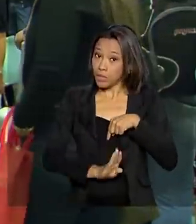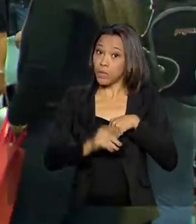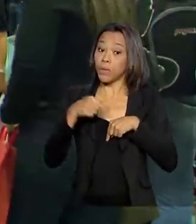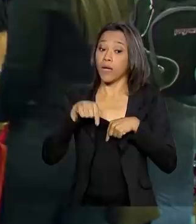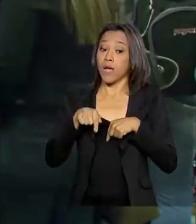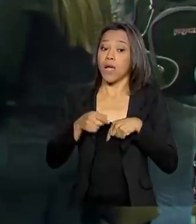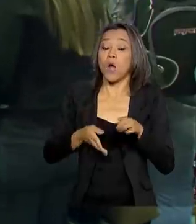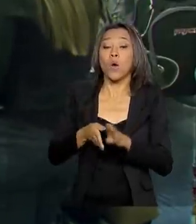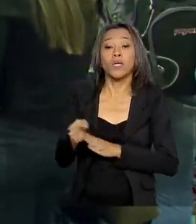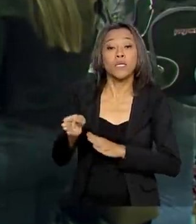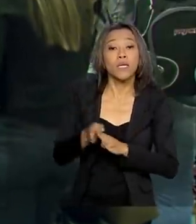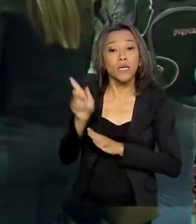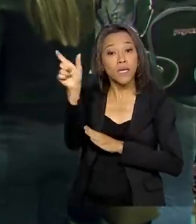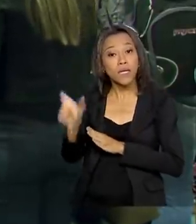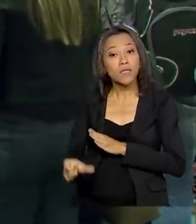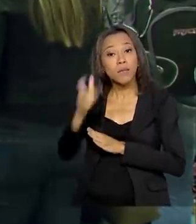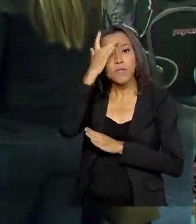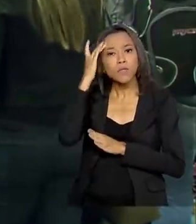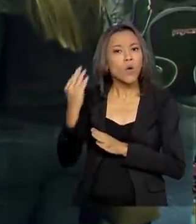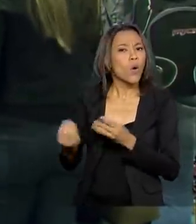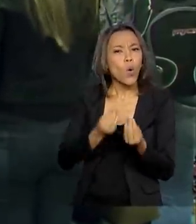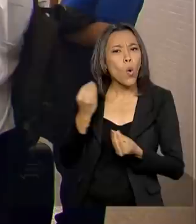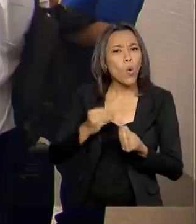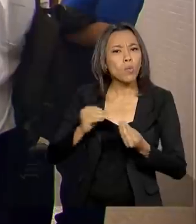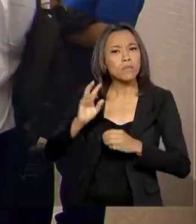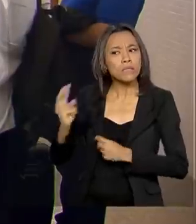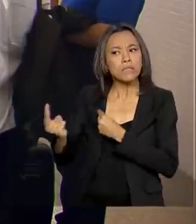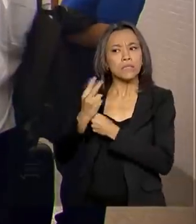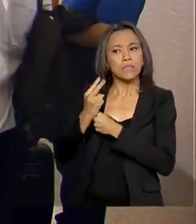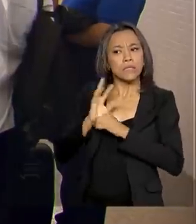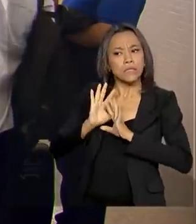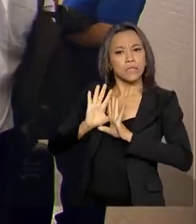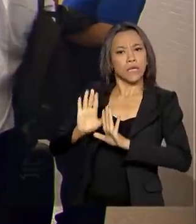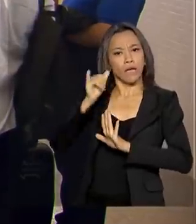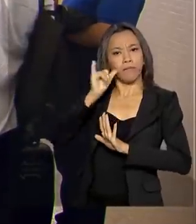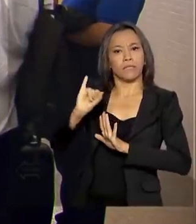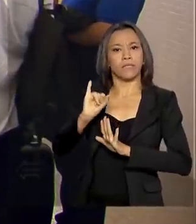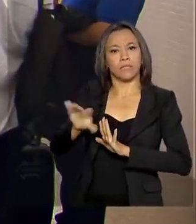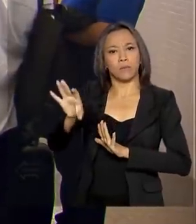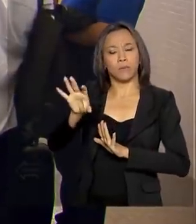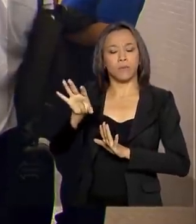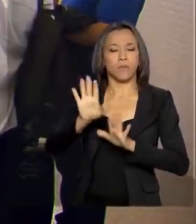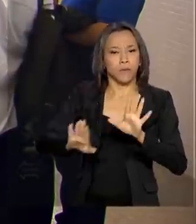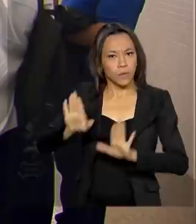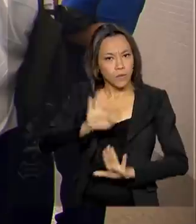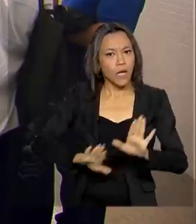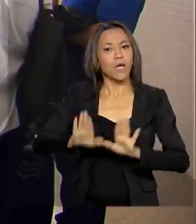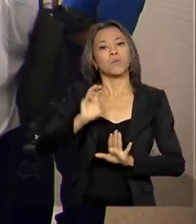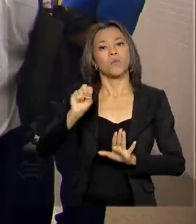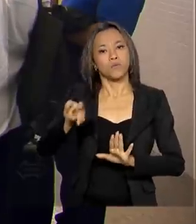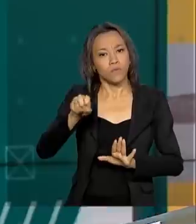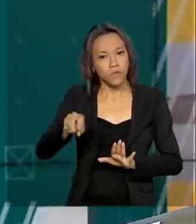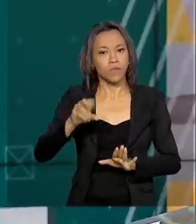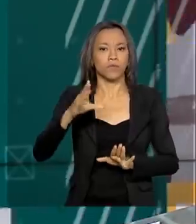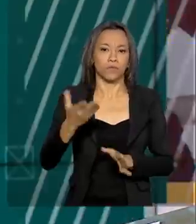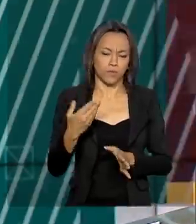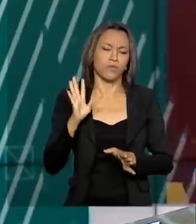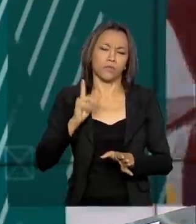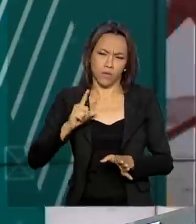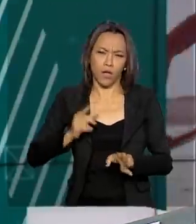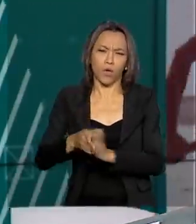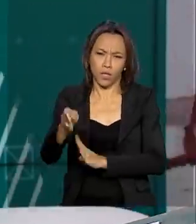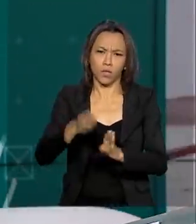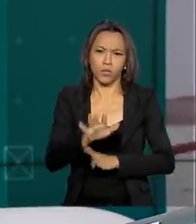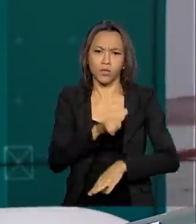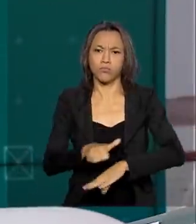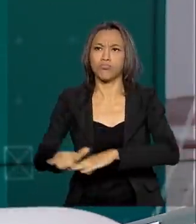de como se prevenir no caso do coronavírus. O alerta está sendo usado nos aeroportos. Para